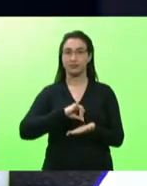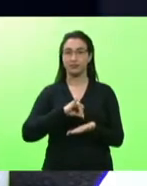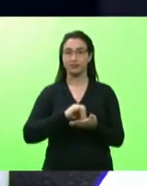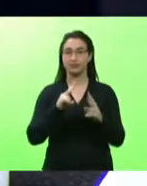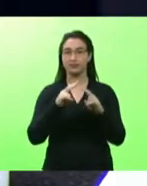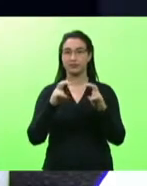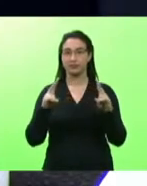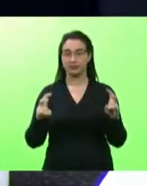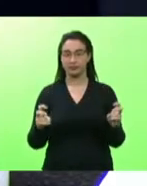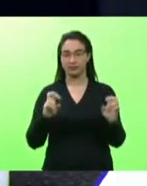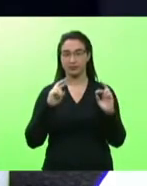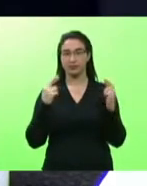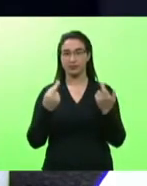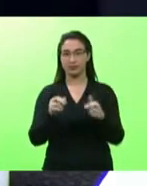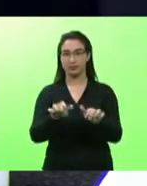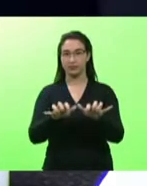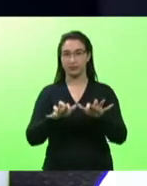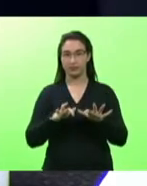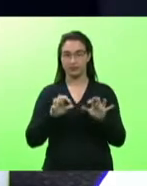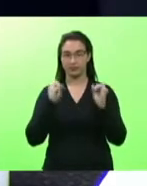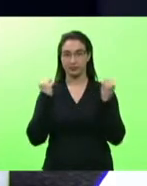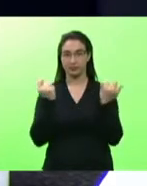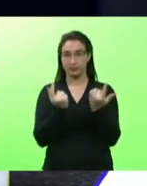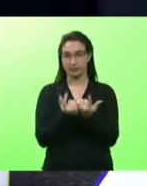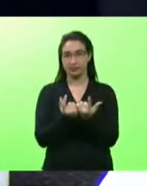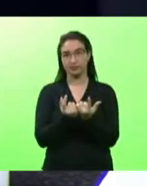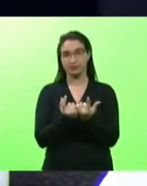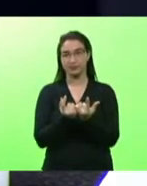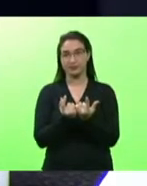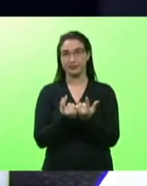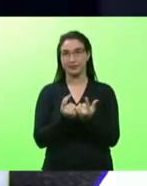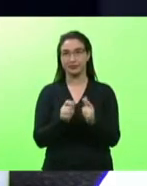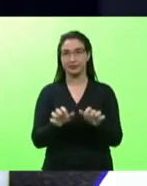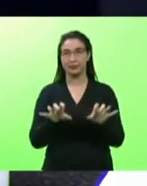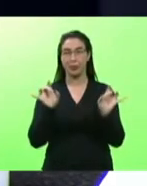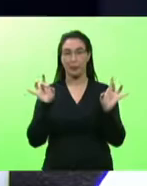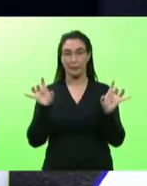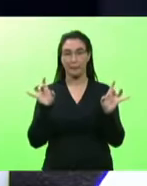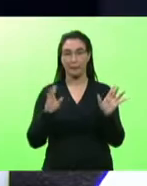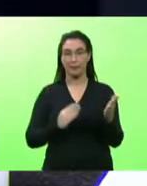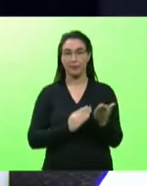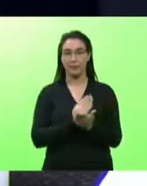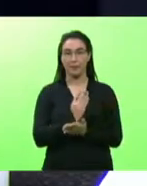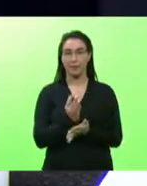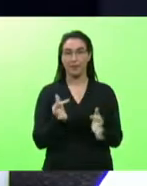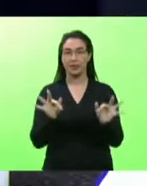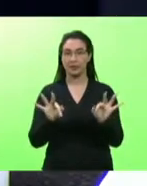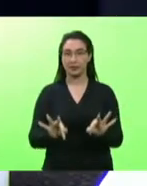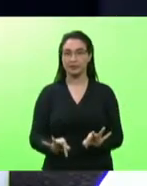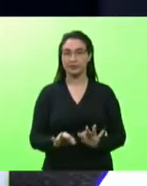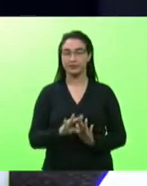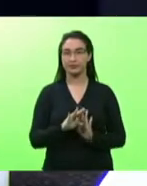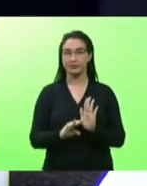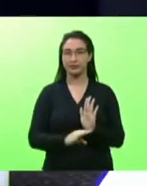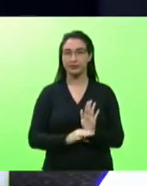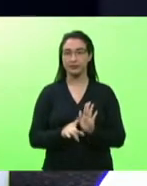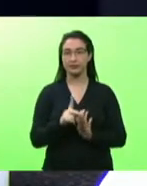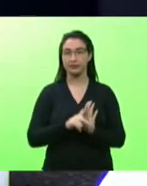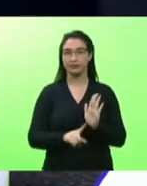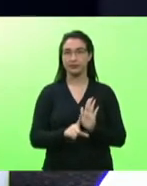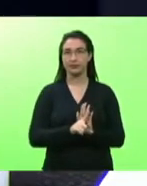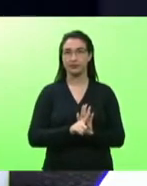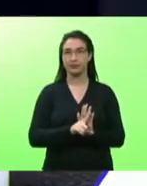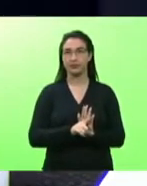reuniu-se a Assembleia Legislativa em sessão extraordinária. Na ordem do dia, foi aprovada a redação final e zarada ao projeto de lei 98-2021.